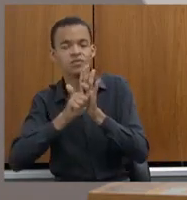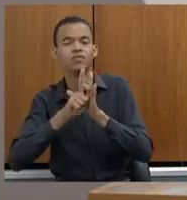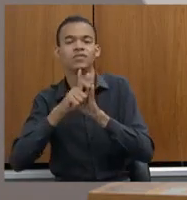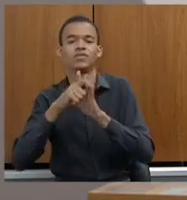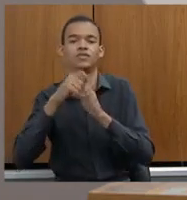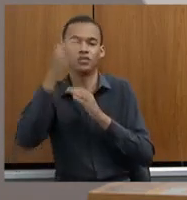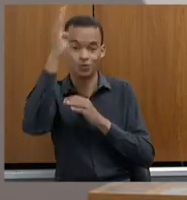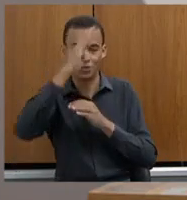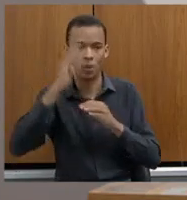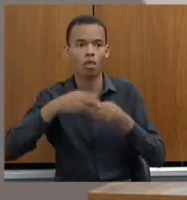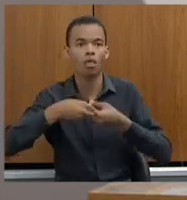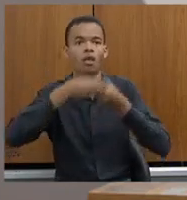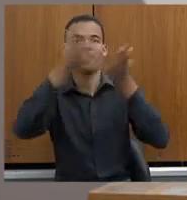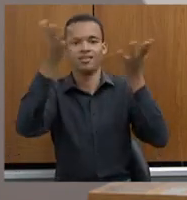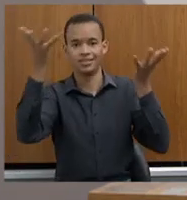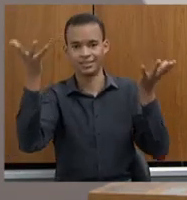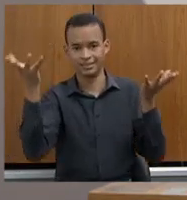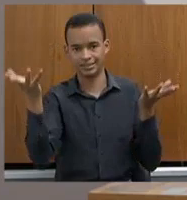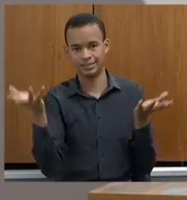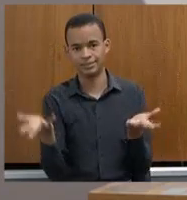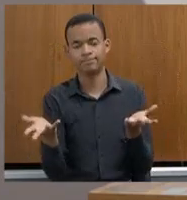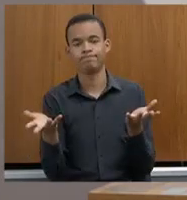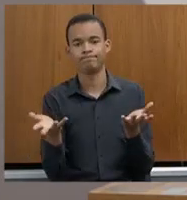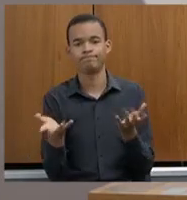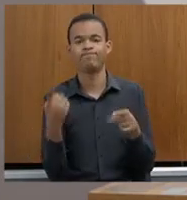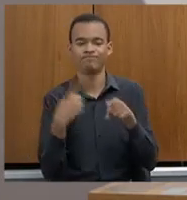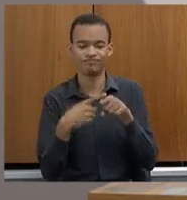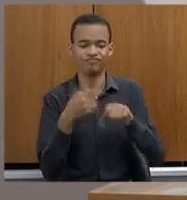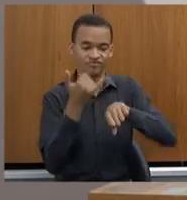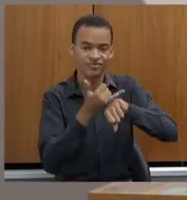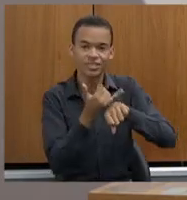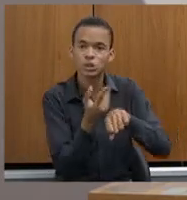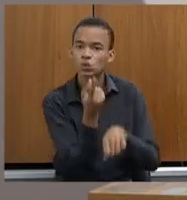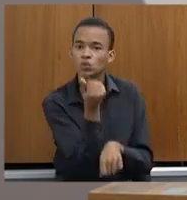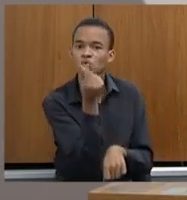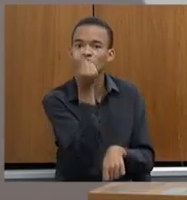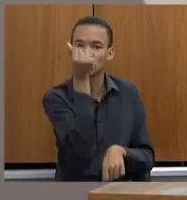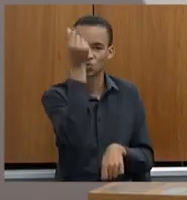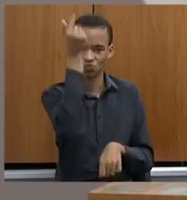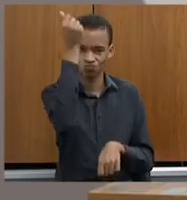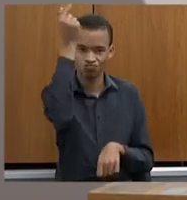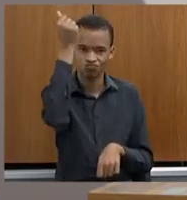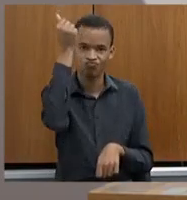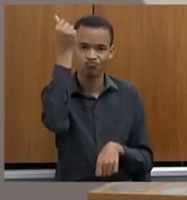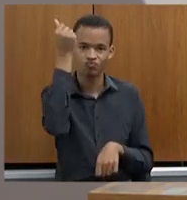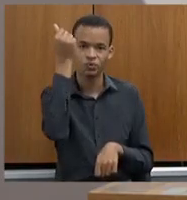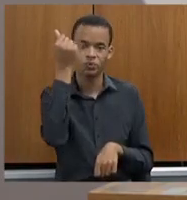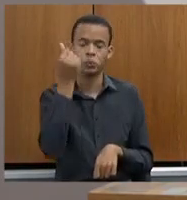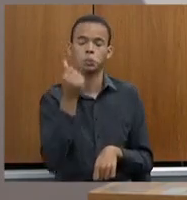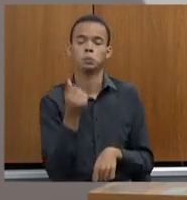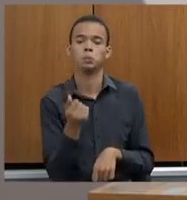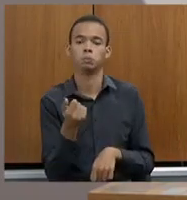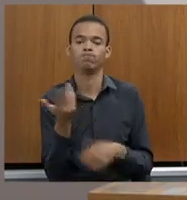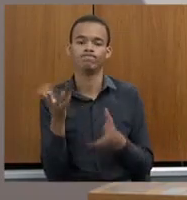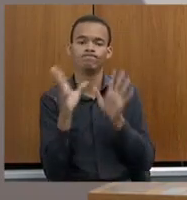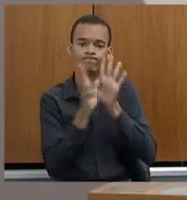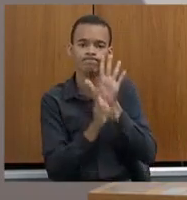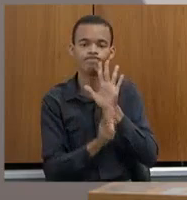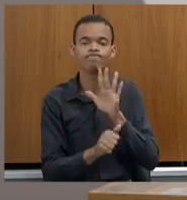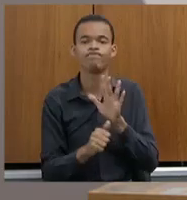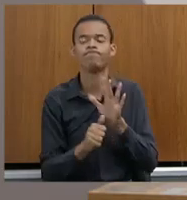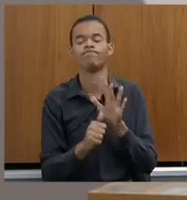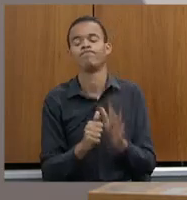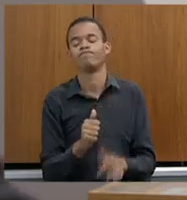ferro guza, não é? Mas é muito caro agora. É obrigação da Polícia Civil?